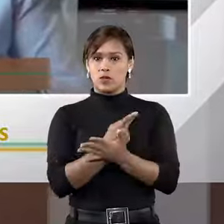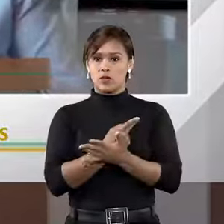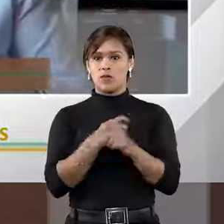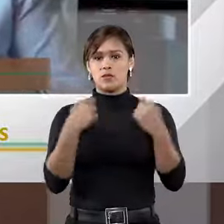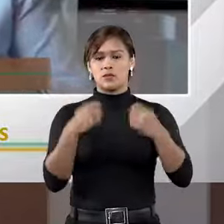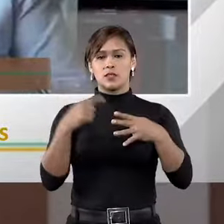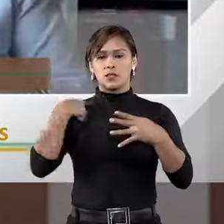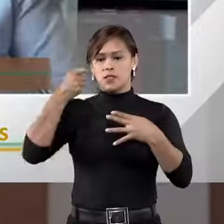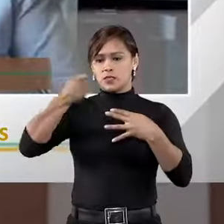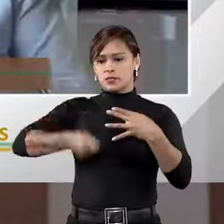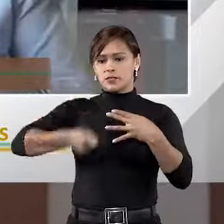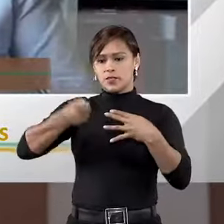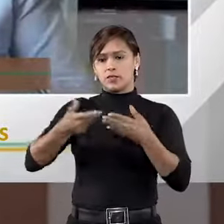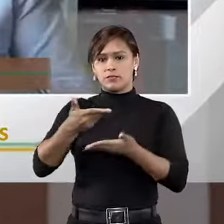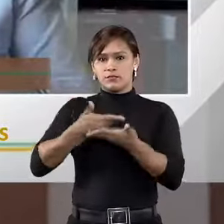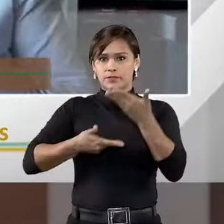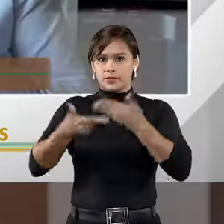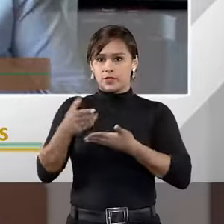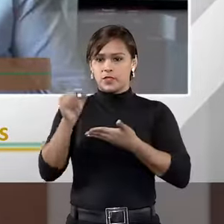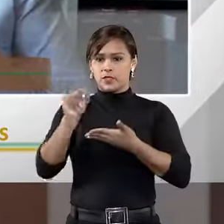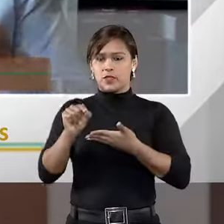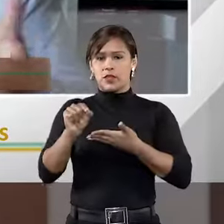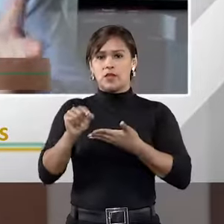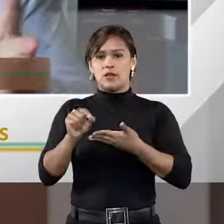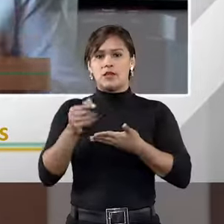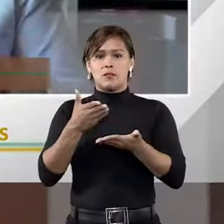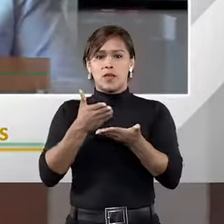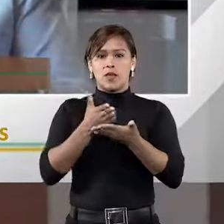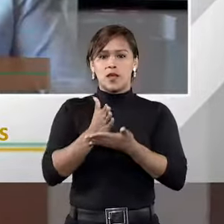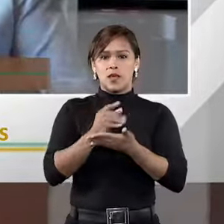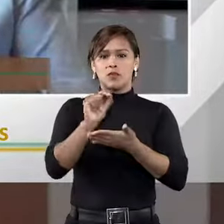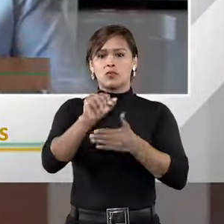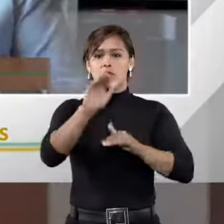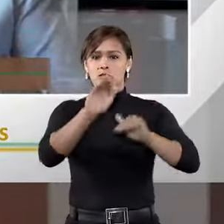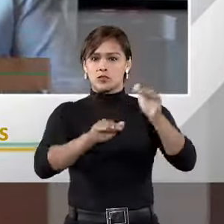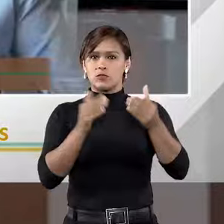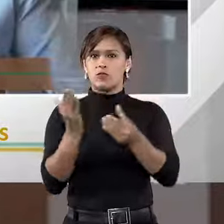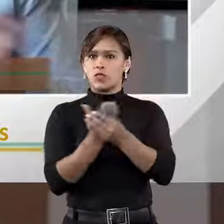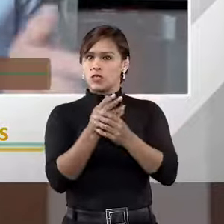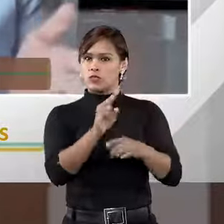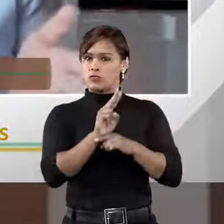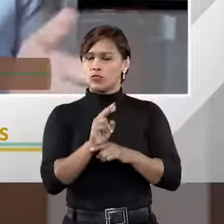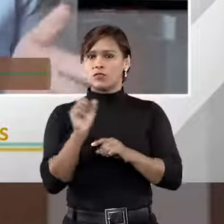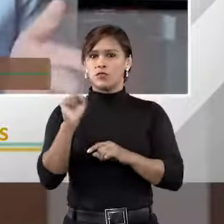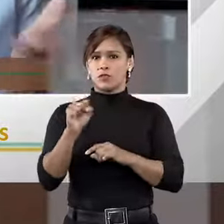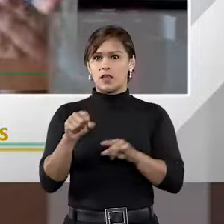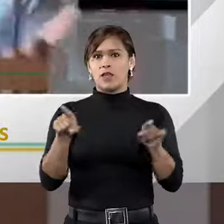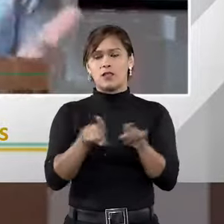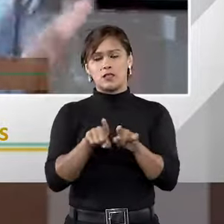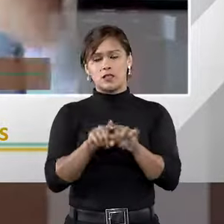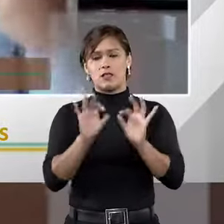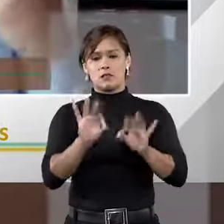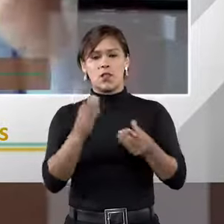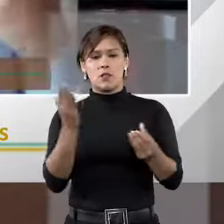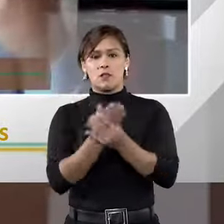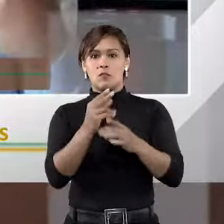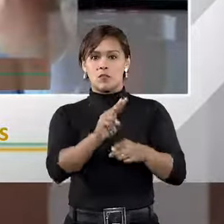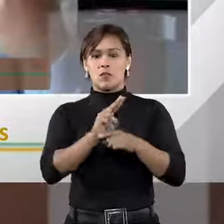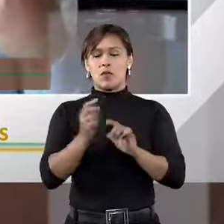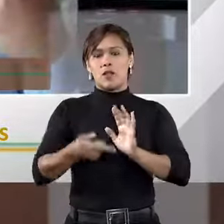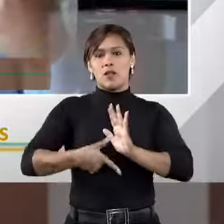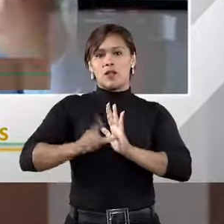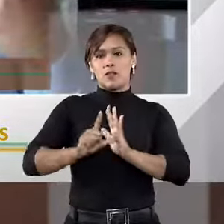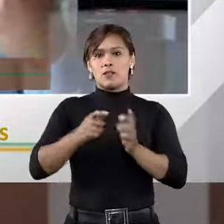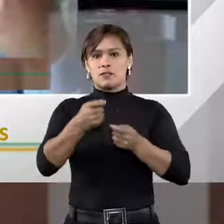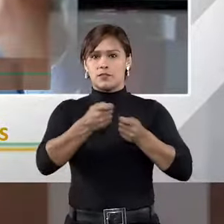da participação do Estado, mas a concessão de medidas, sim, assim como há também tutela provisória pré-arbitral,